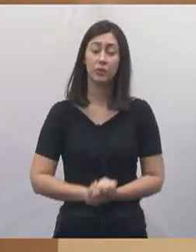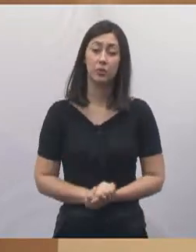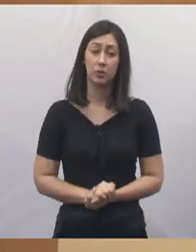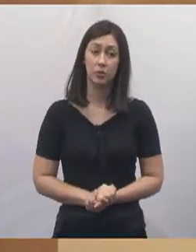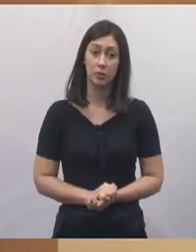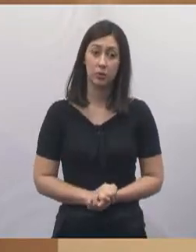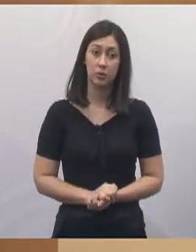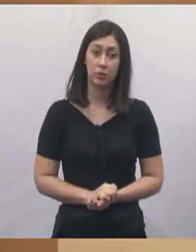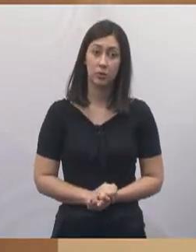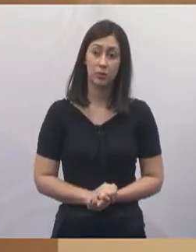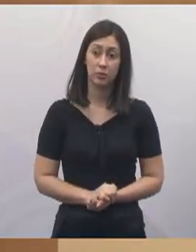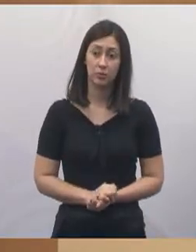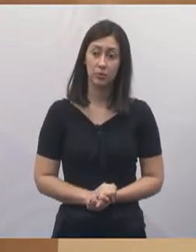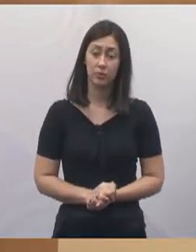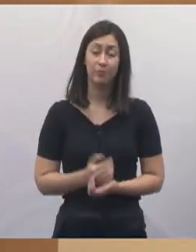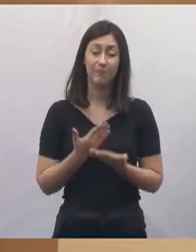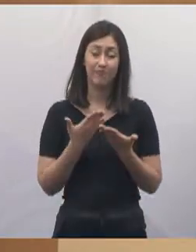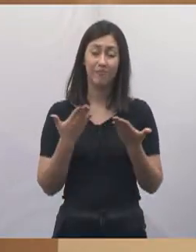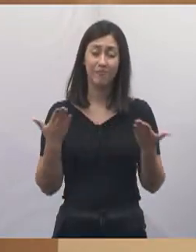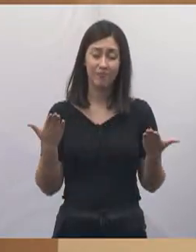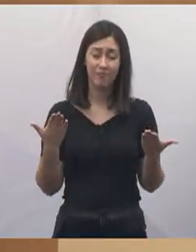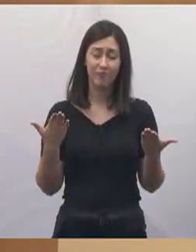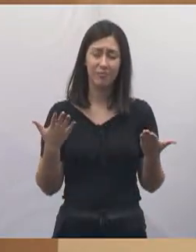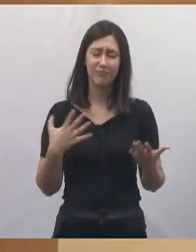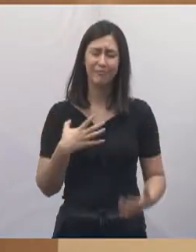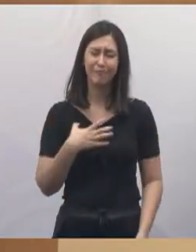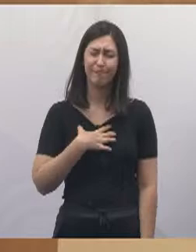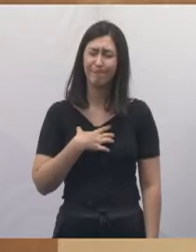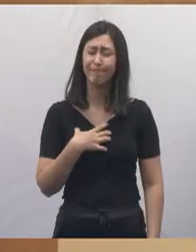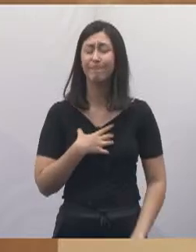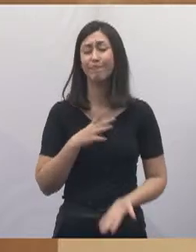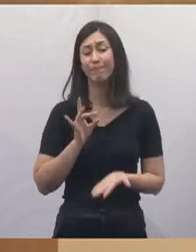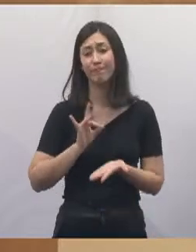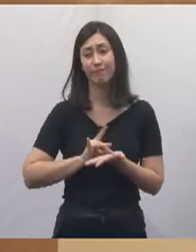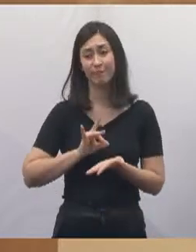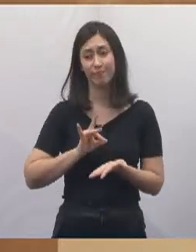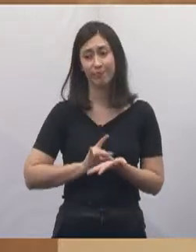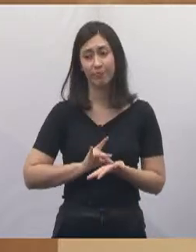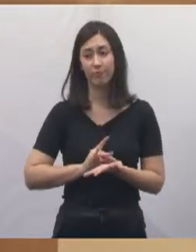a vocês, os nossos sinceros sentimentos.